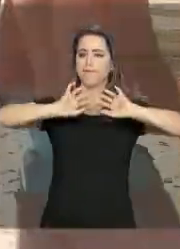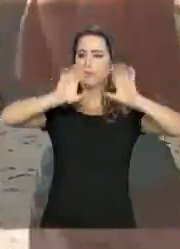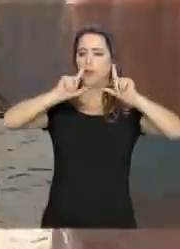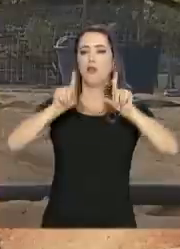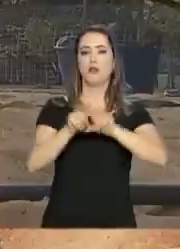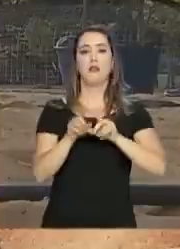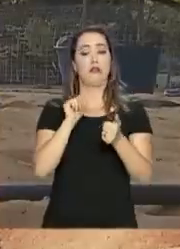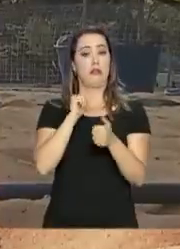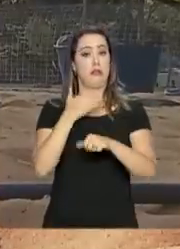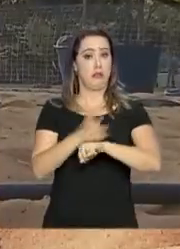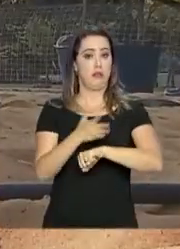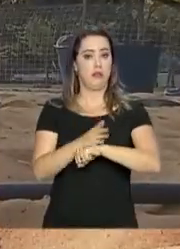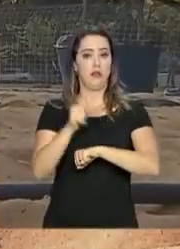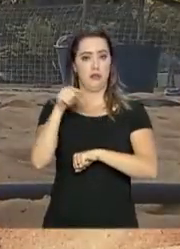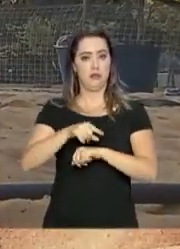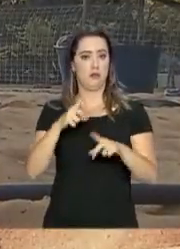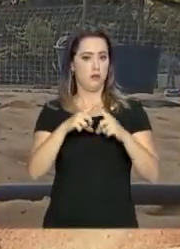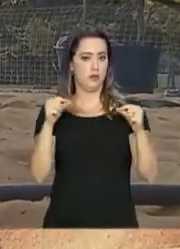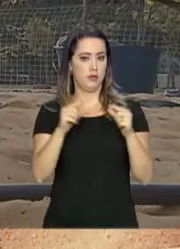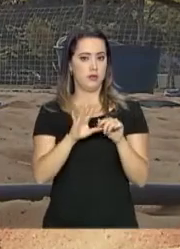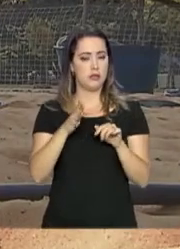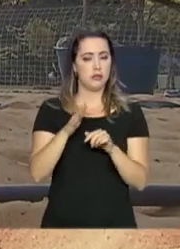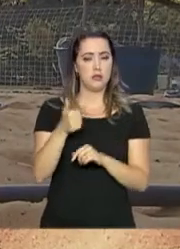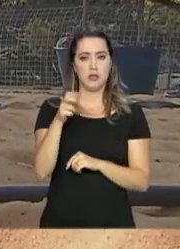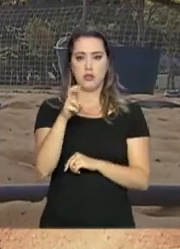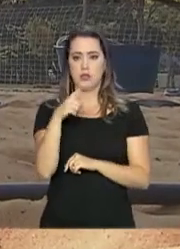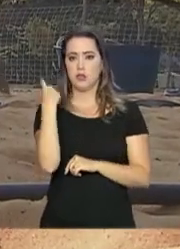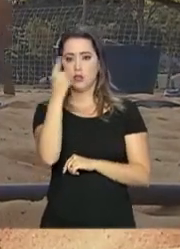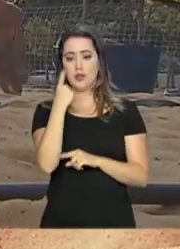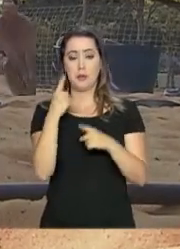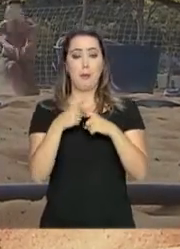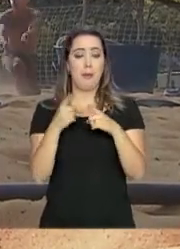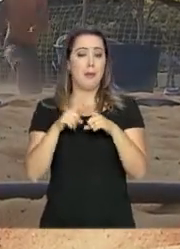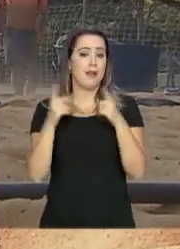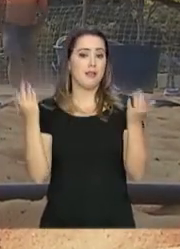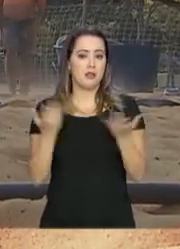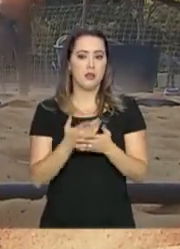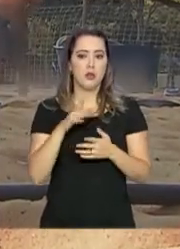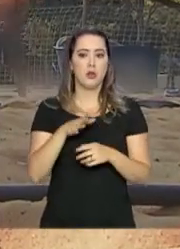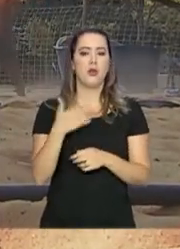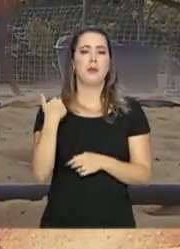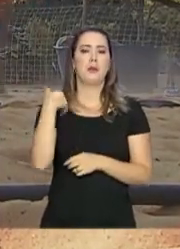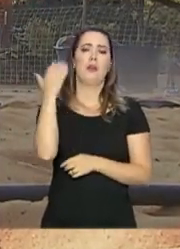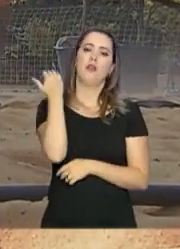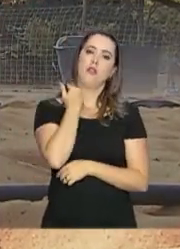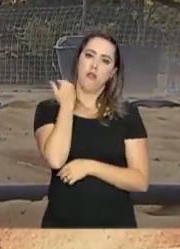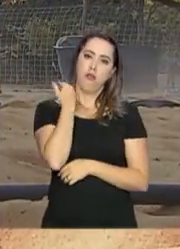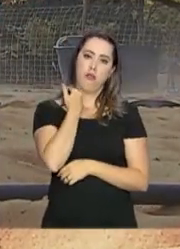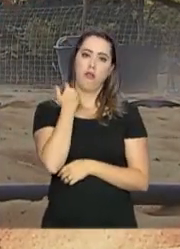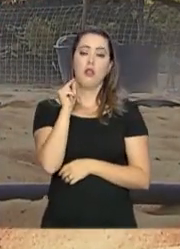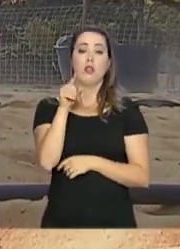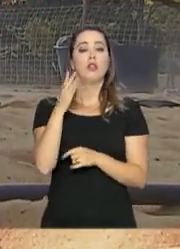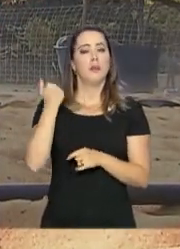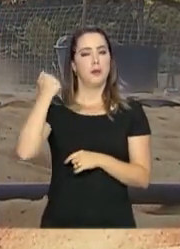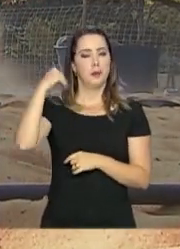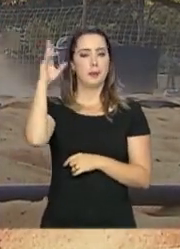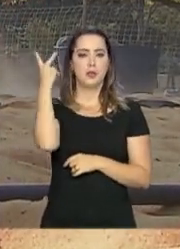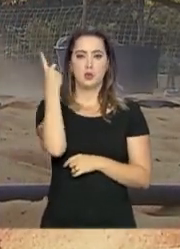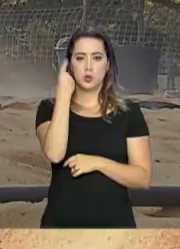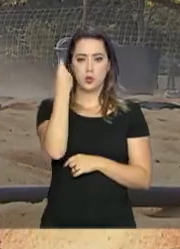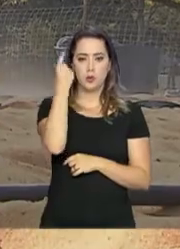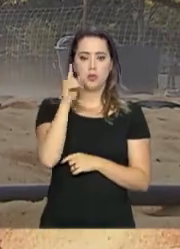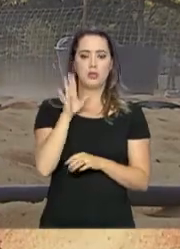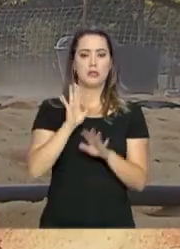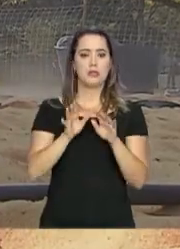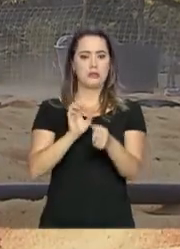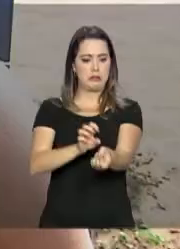Brasília, sempre por volta das 15 horas. Mas nesta época do ano, eles se cansam mais. E também é mais comum que os atletas tenham